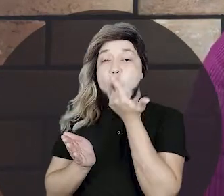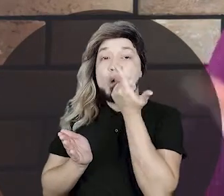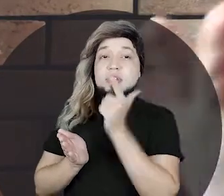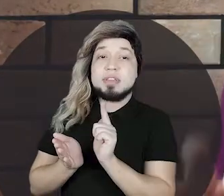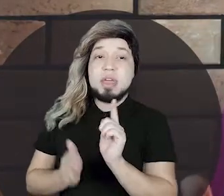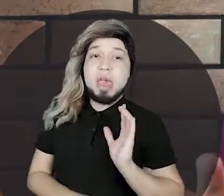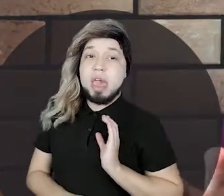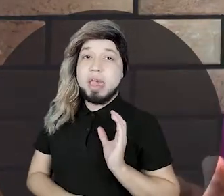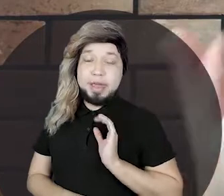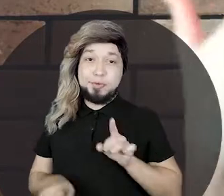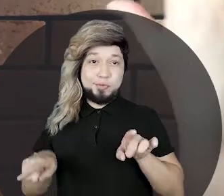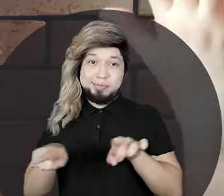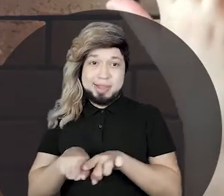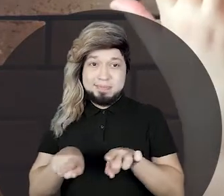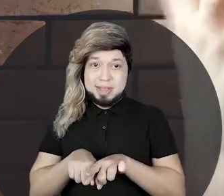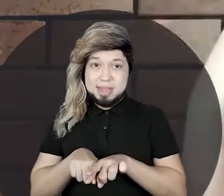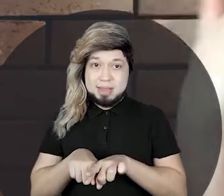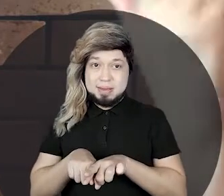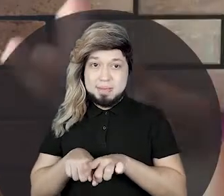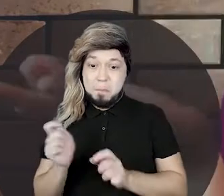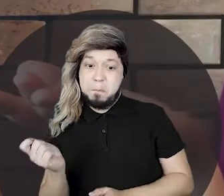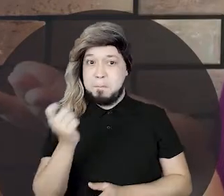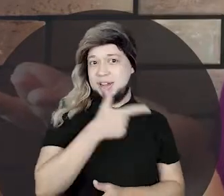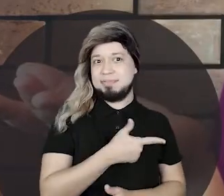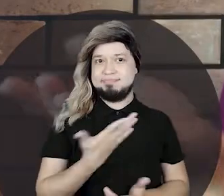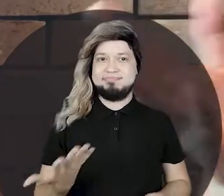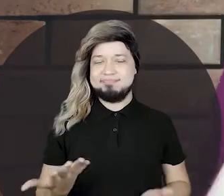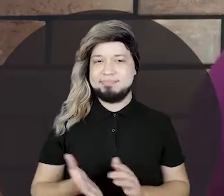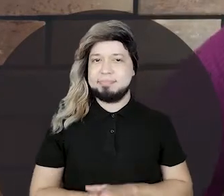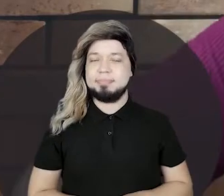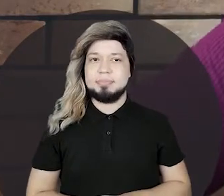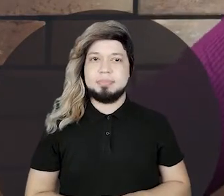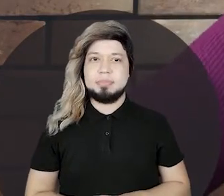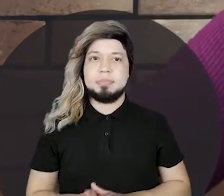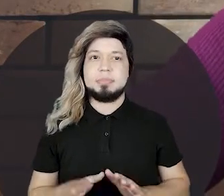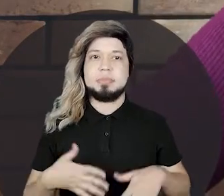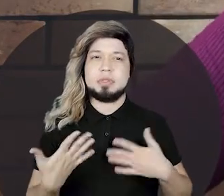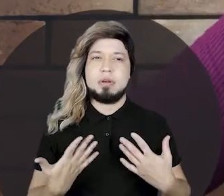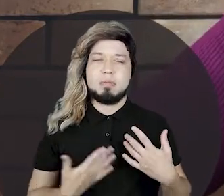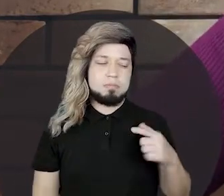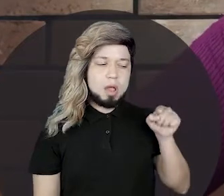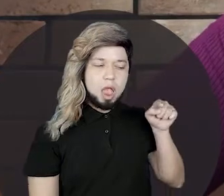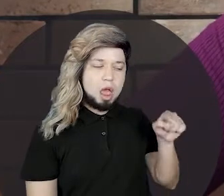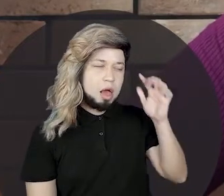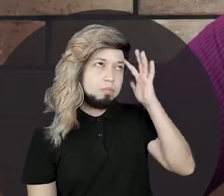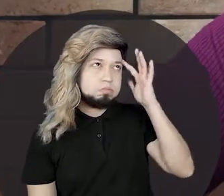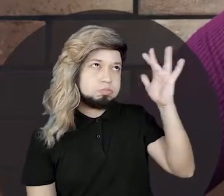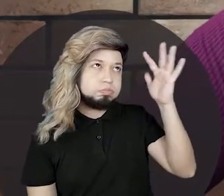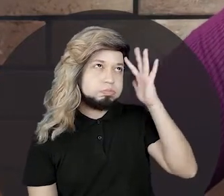E ricasse, ficasse mais rico do que ele. Então, ele matou